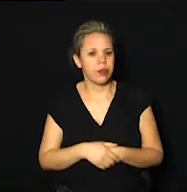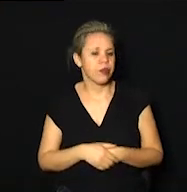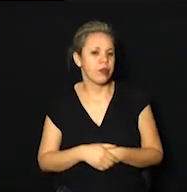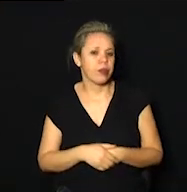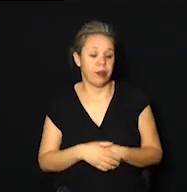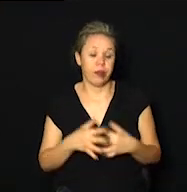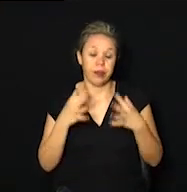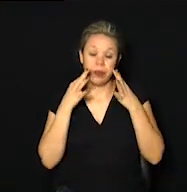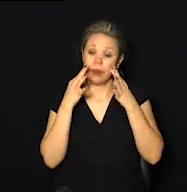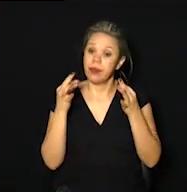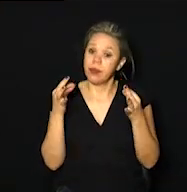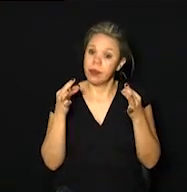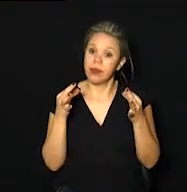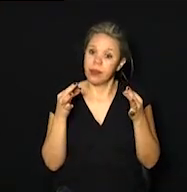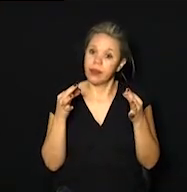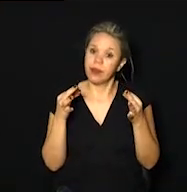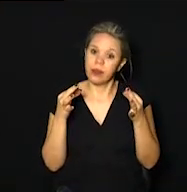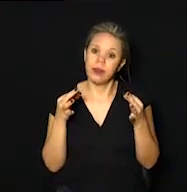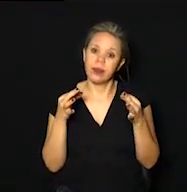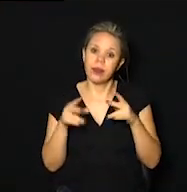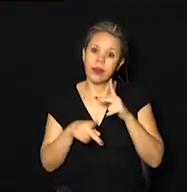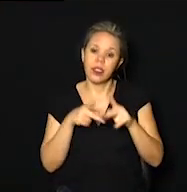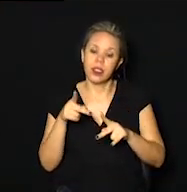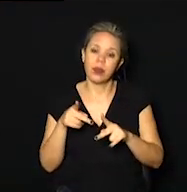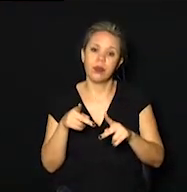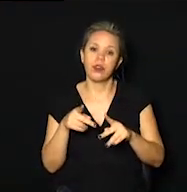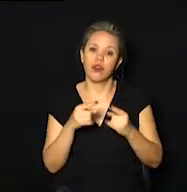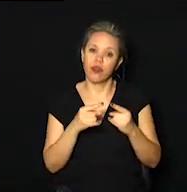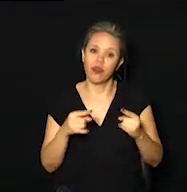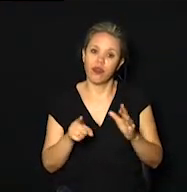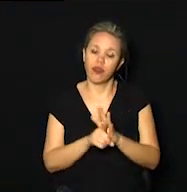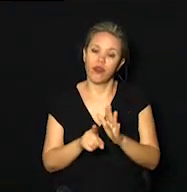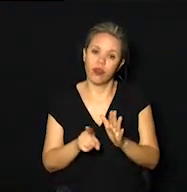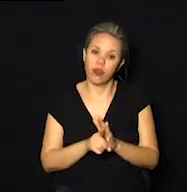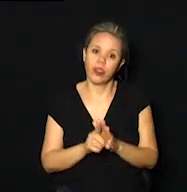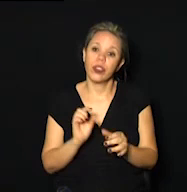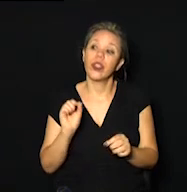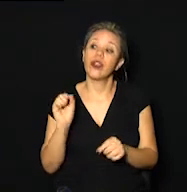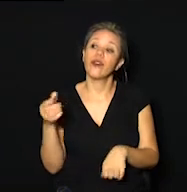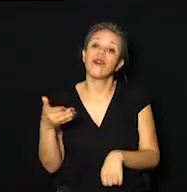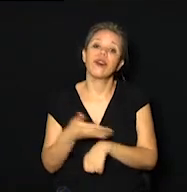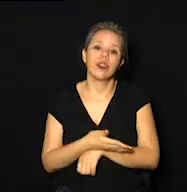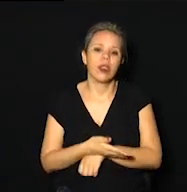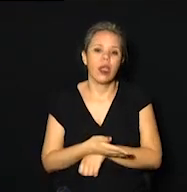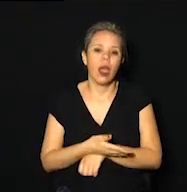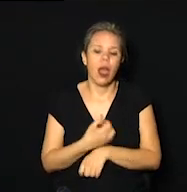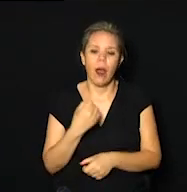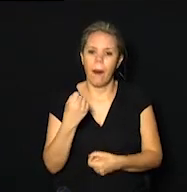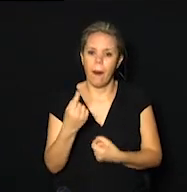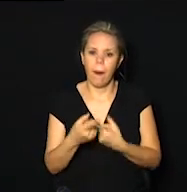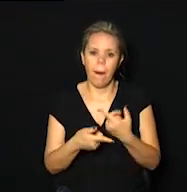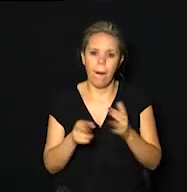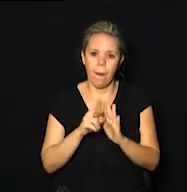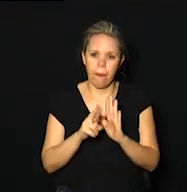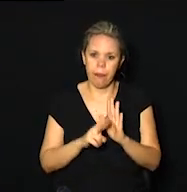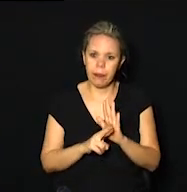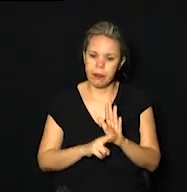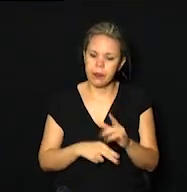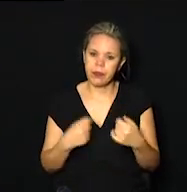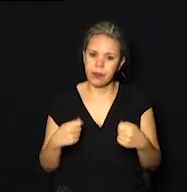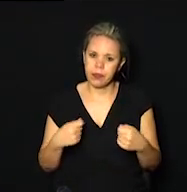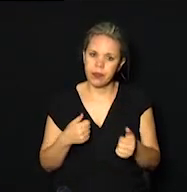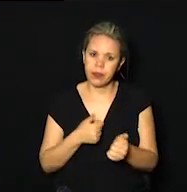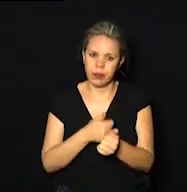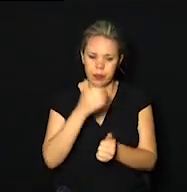atenção, expositor, e também quem for visitar a feira. Algumas regras devem ser